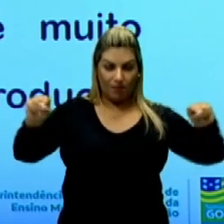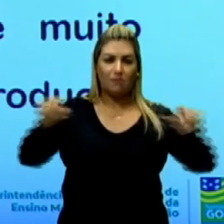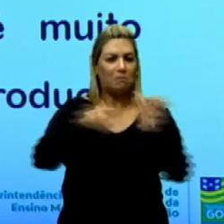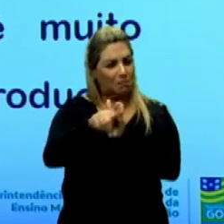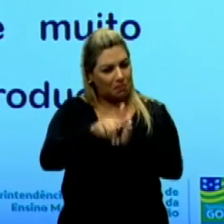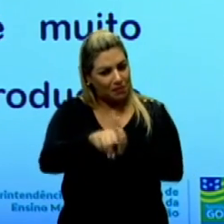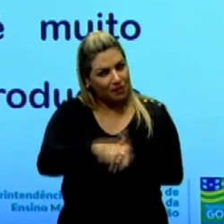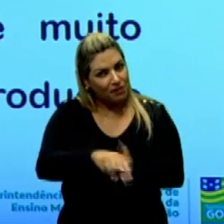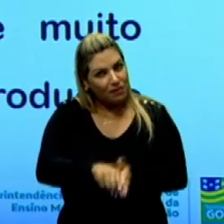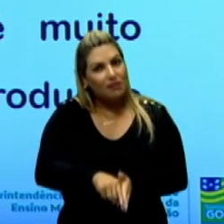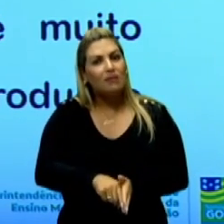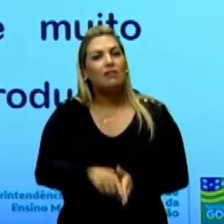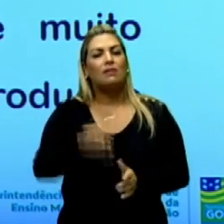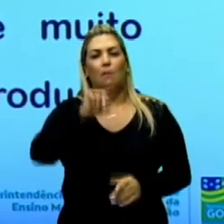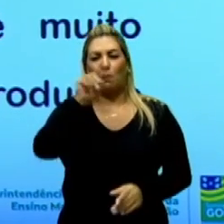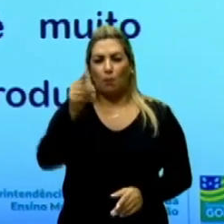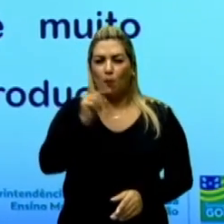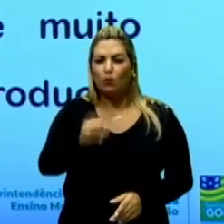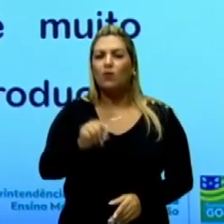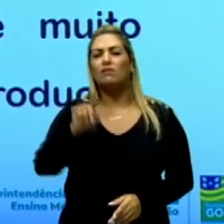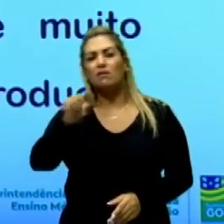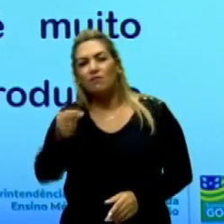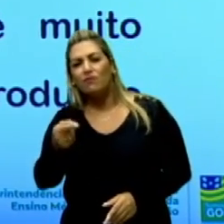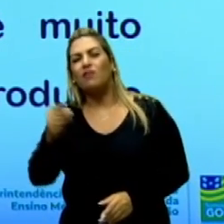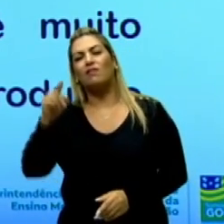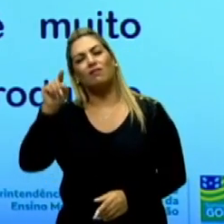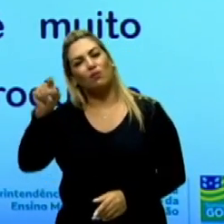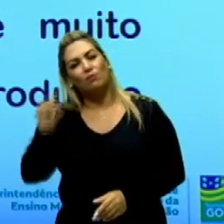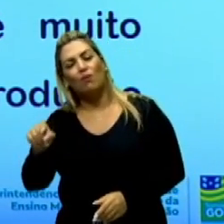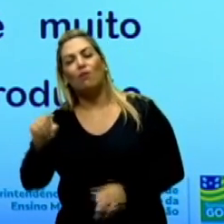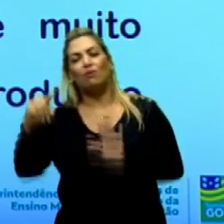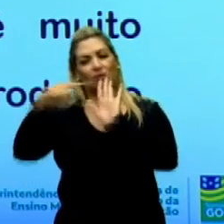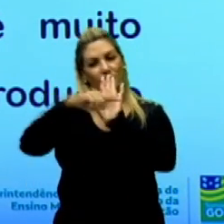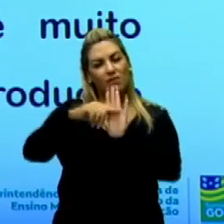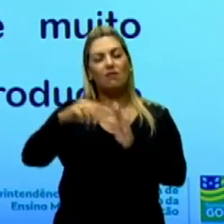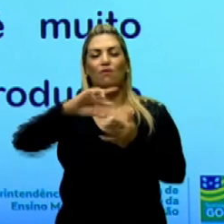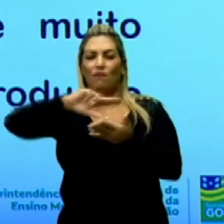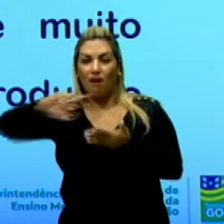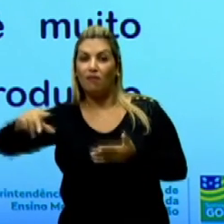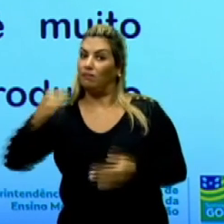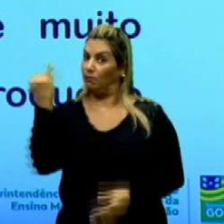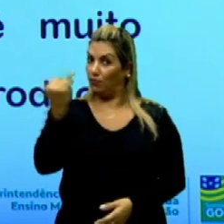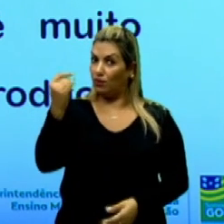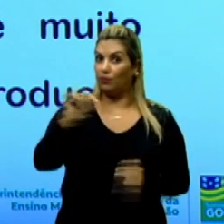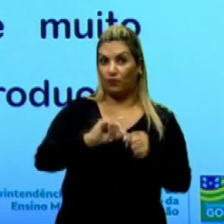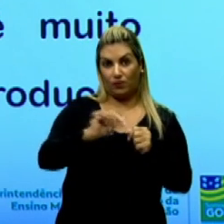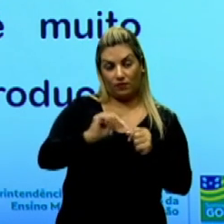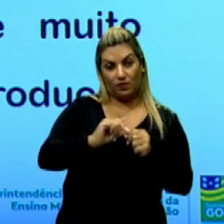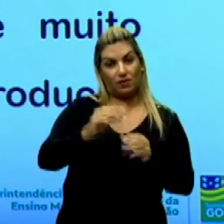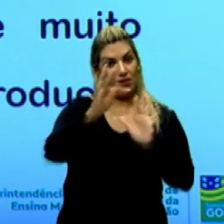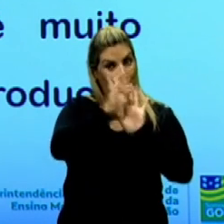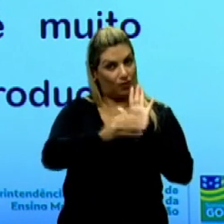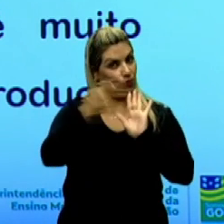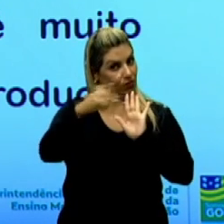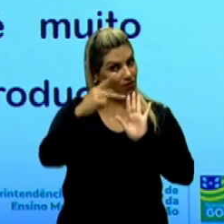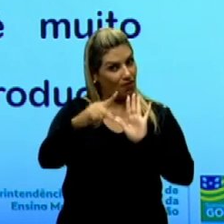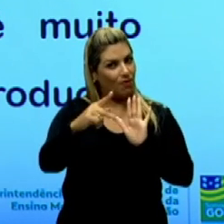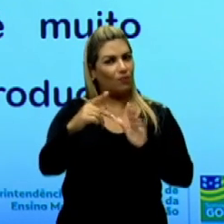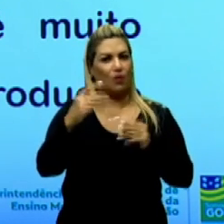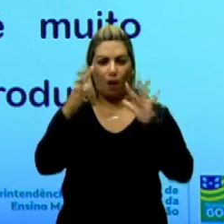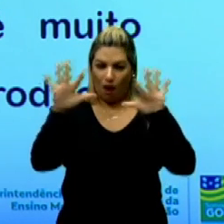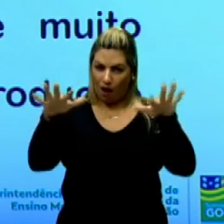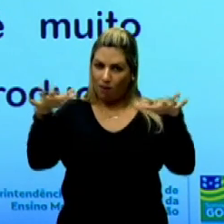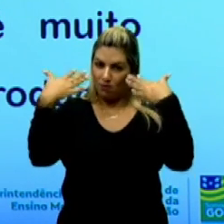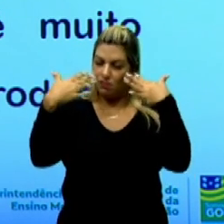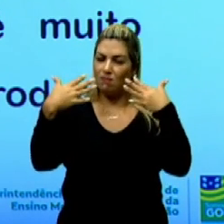Pesquise sobre a pontuação. É muito importante, também, para a sua produção textual. É muito importante que você esteja atento,